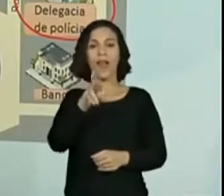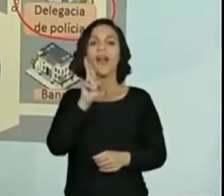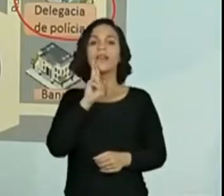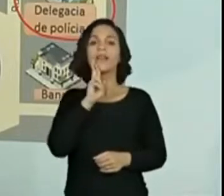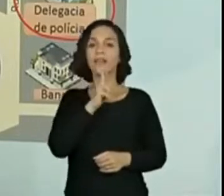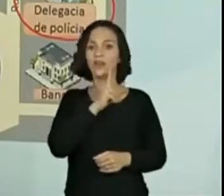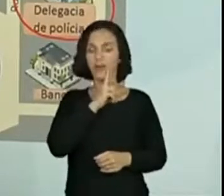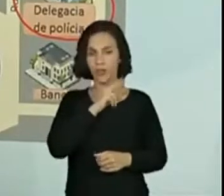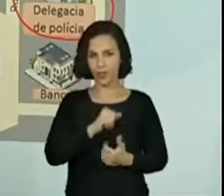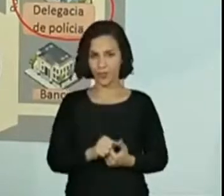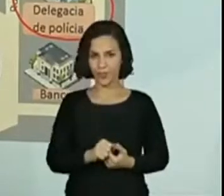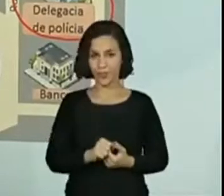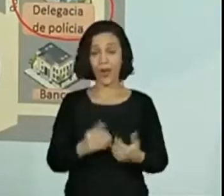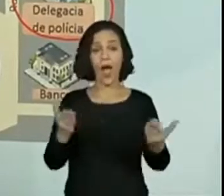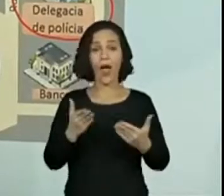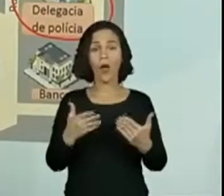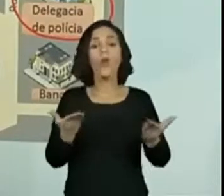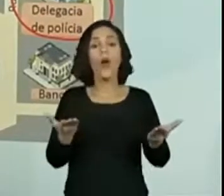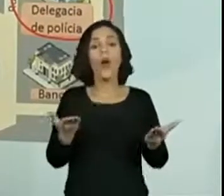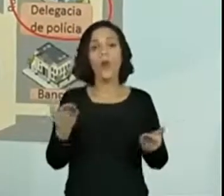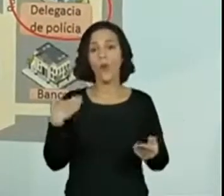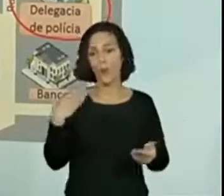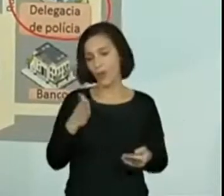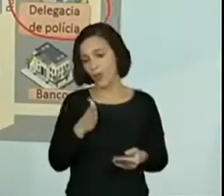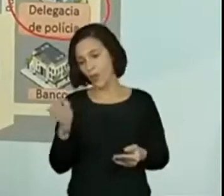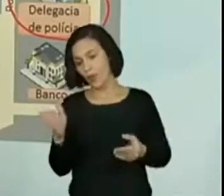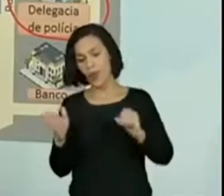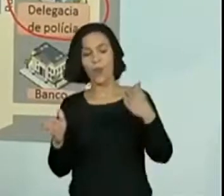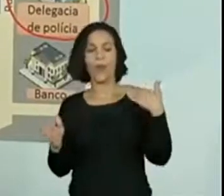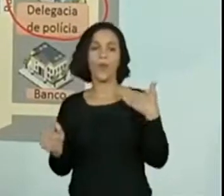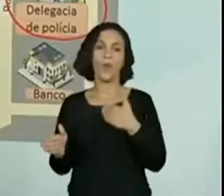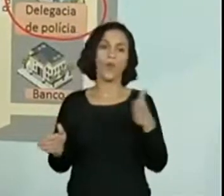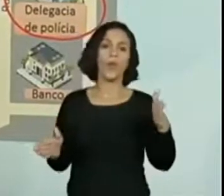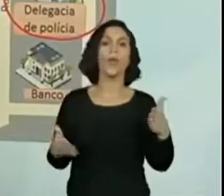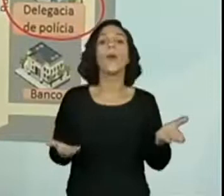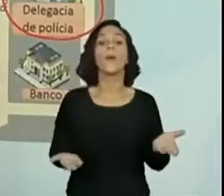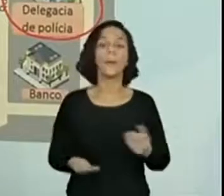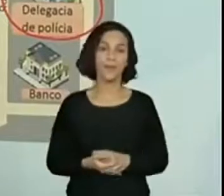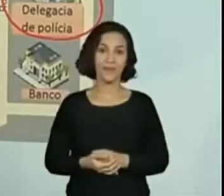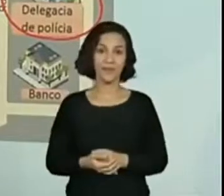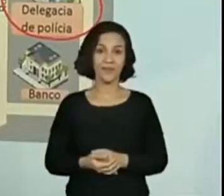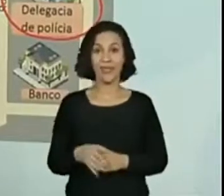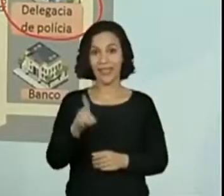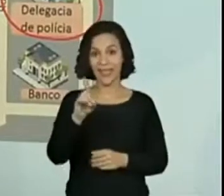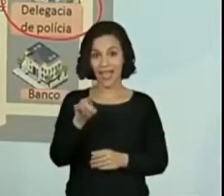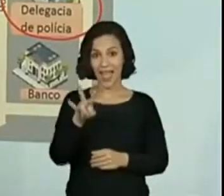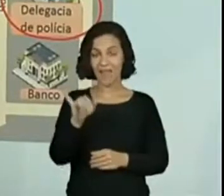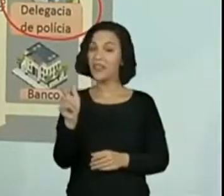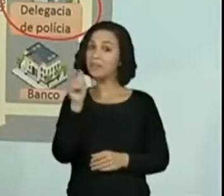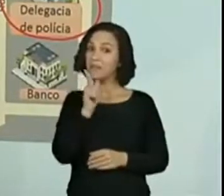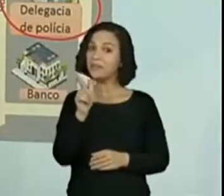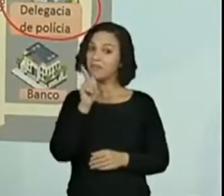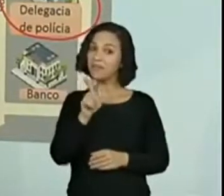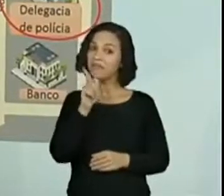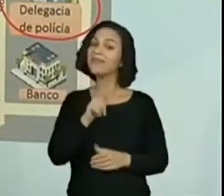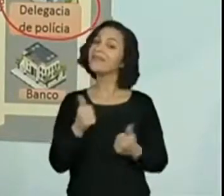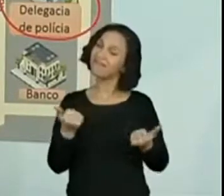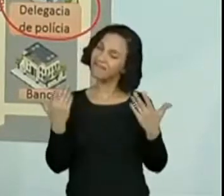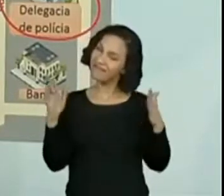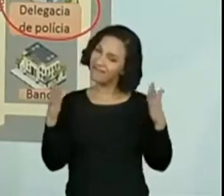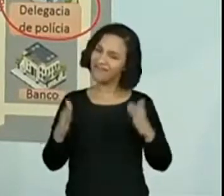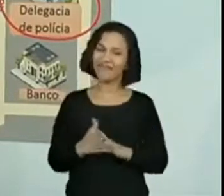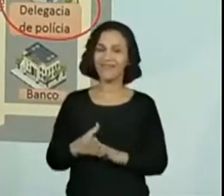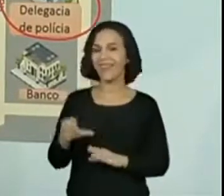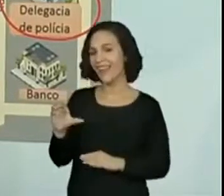coordenada ela deve pegar aqui? Davi está acertando tudo muito bem. O